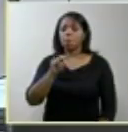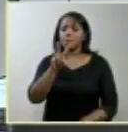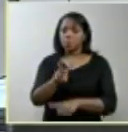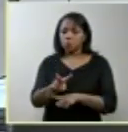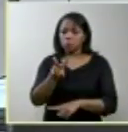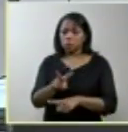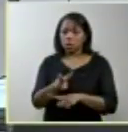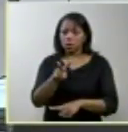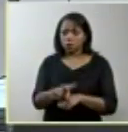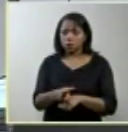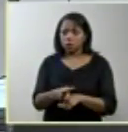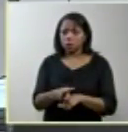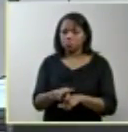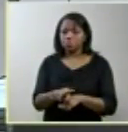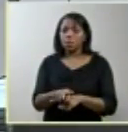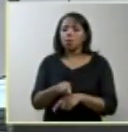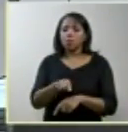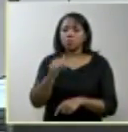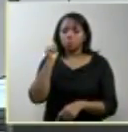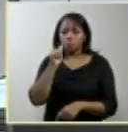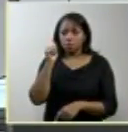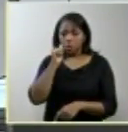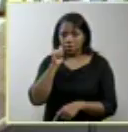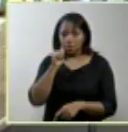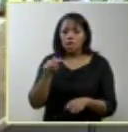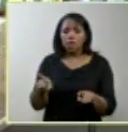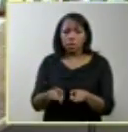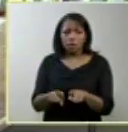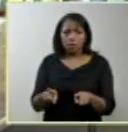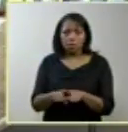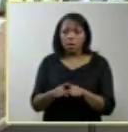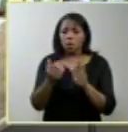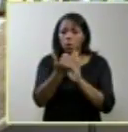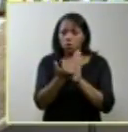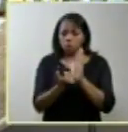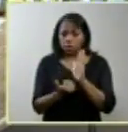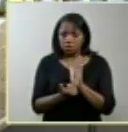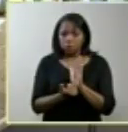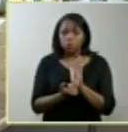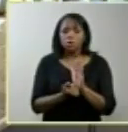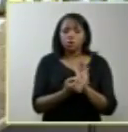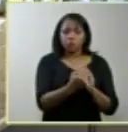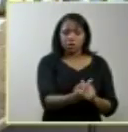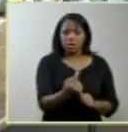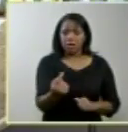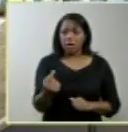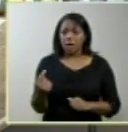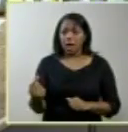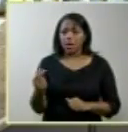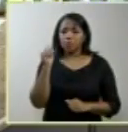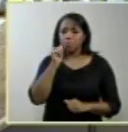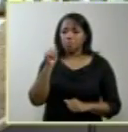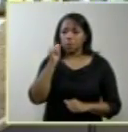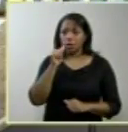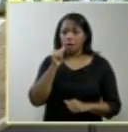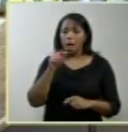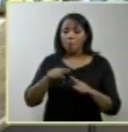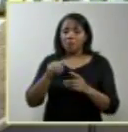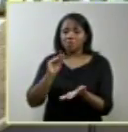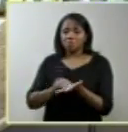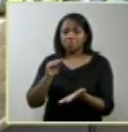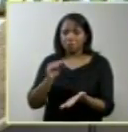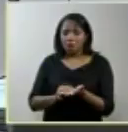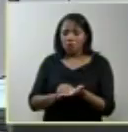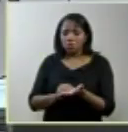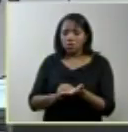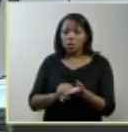por essa corte mas cujo conteúdo deve ser delegada a cada mulher mas na ausência de proteção jurídica